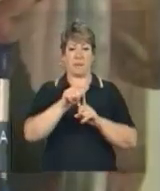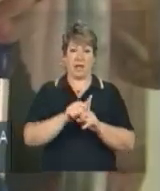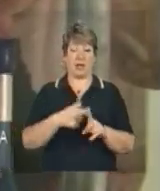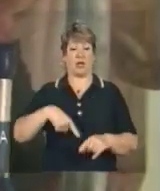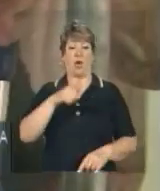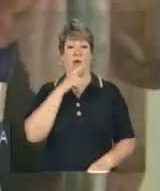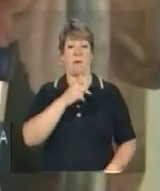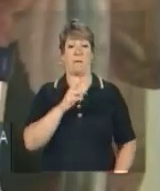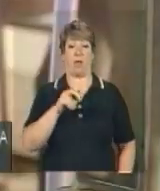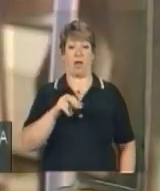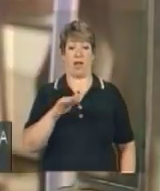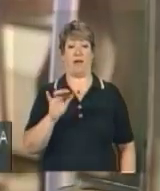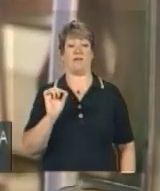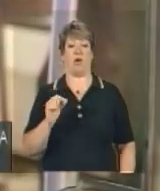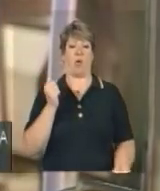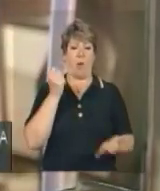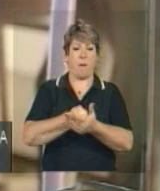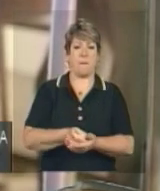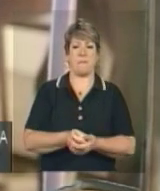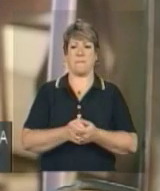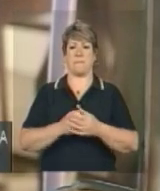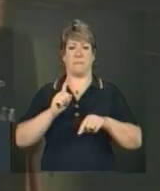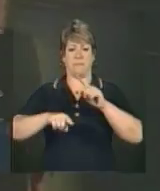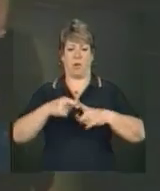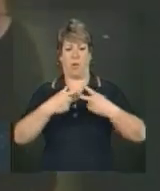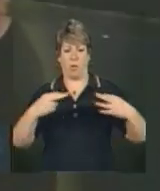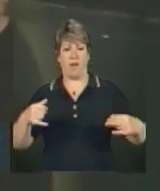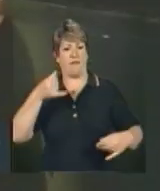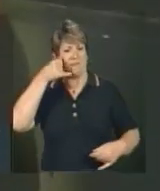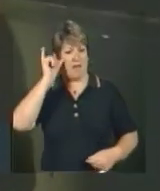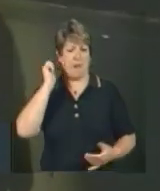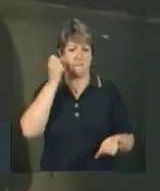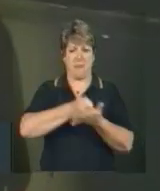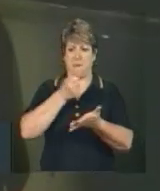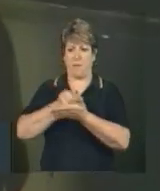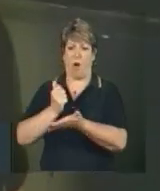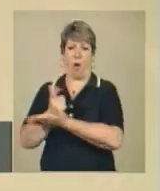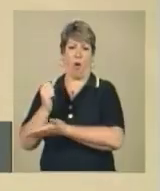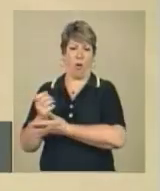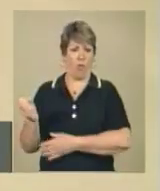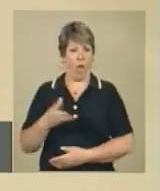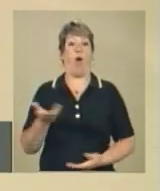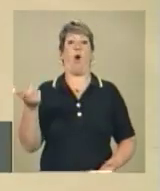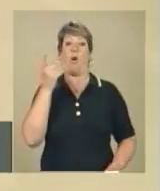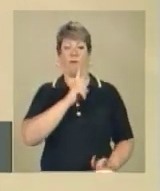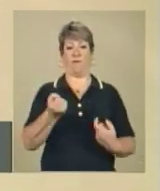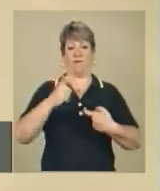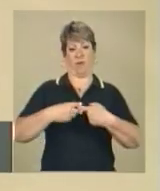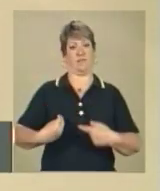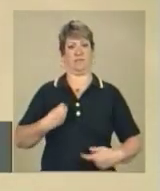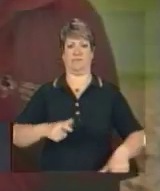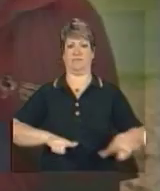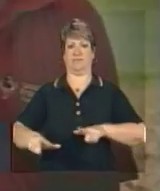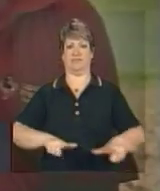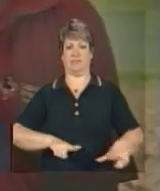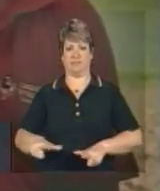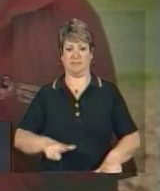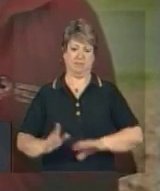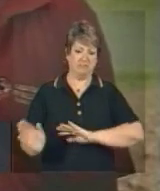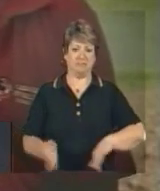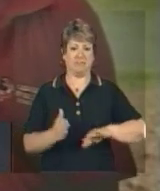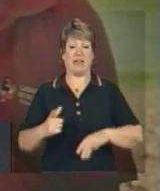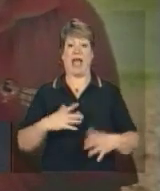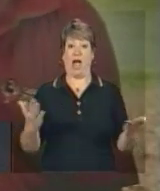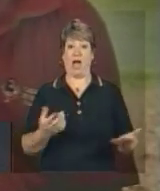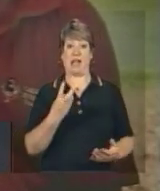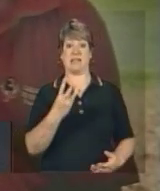acessou mais alimentos, comprar equipamento, comprar os animais. A gente conseguiu botar a propriedade ativa de novo. E a gente hoje está na casa